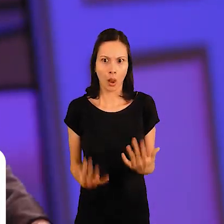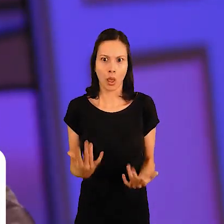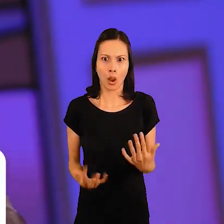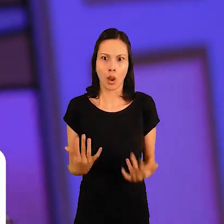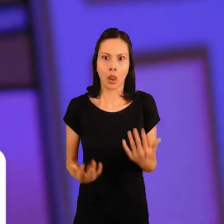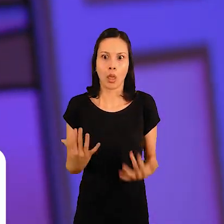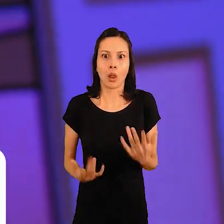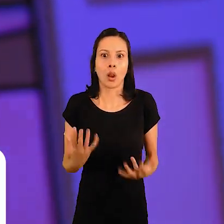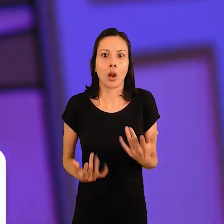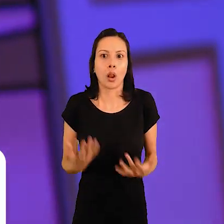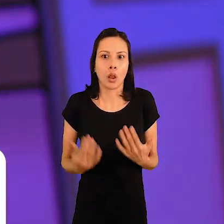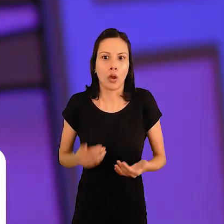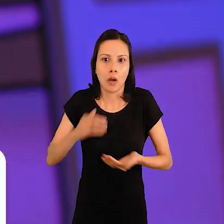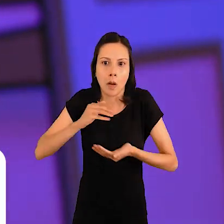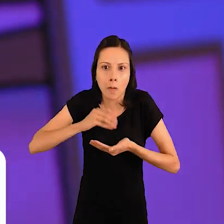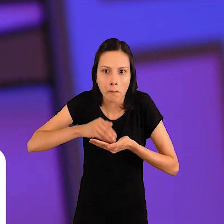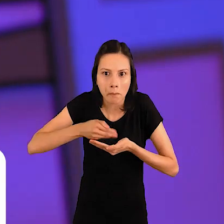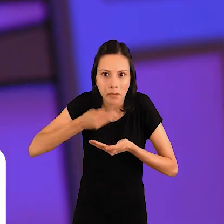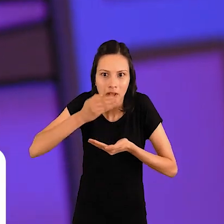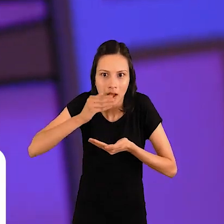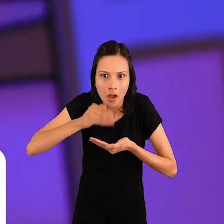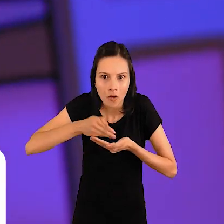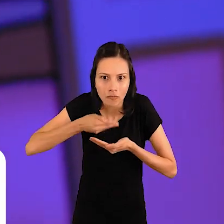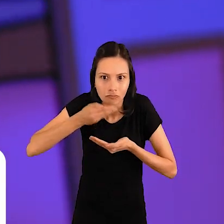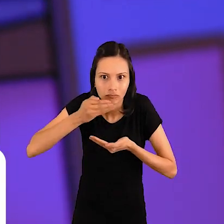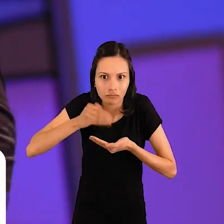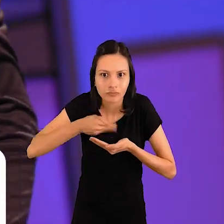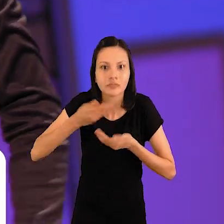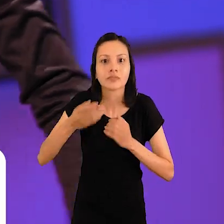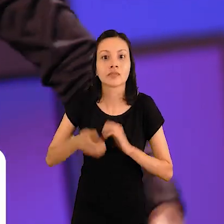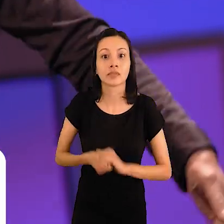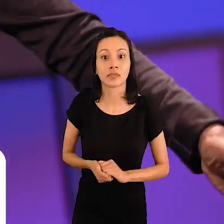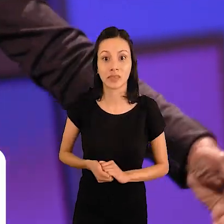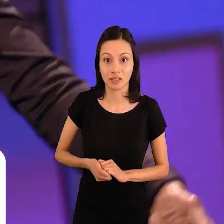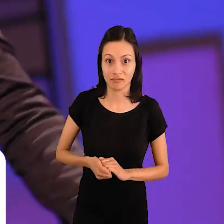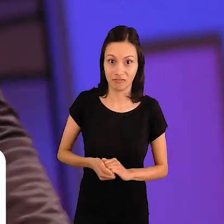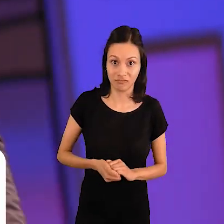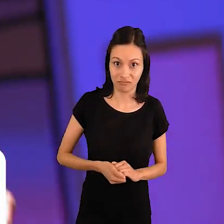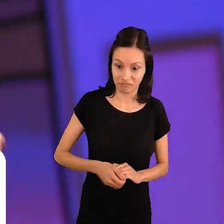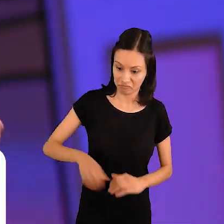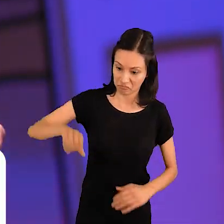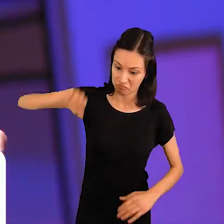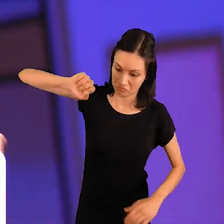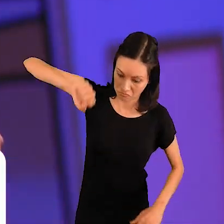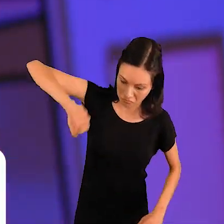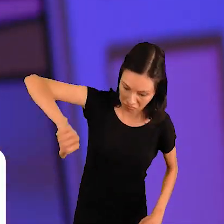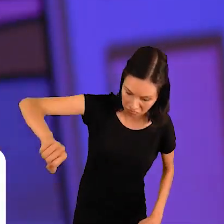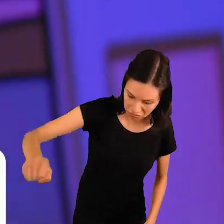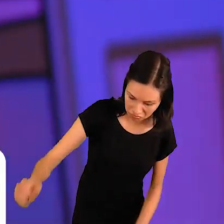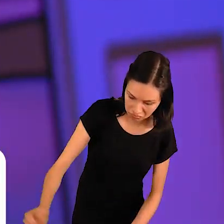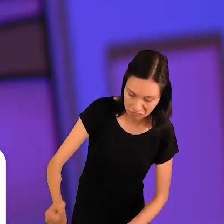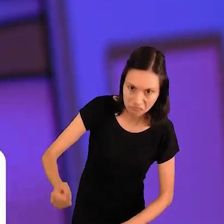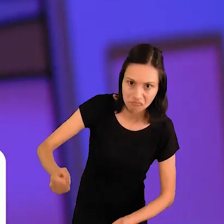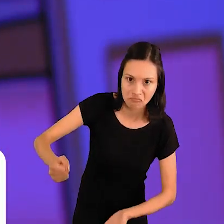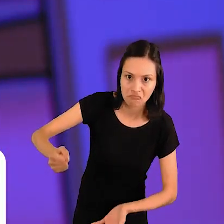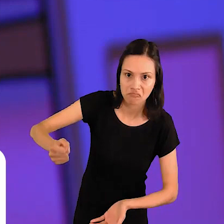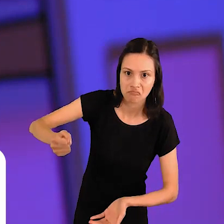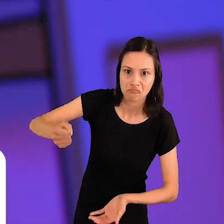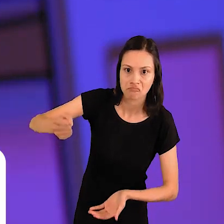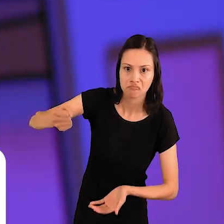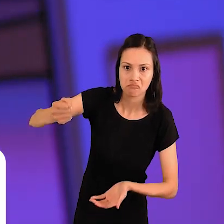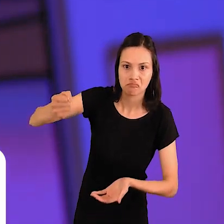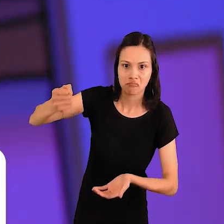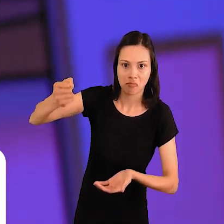Burbulhava aquele mingau. Ele pegou uma concha, uma cumbuca de bá e serviu...